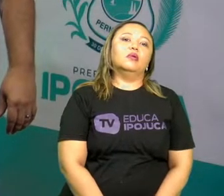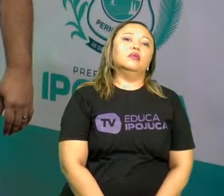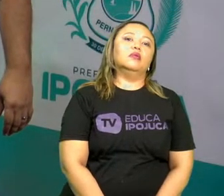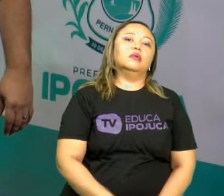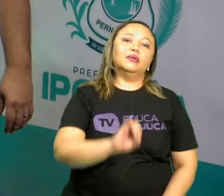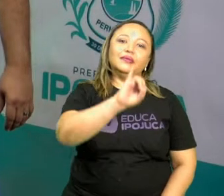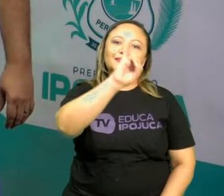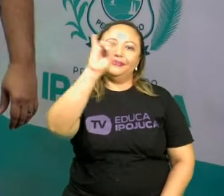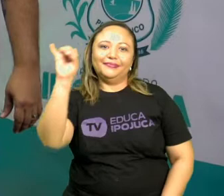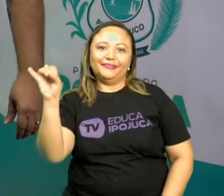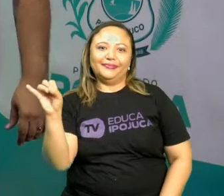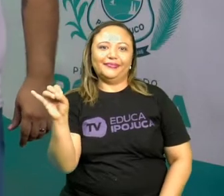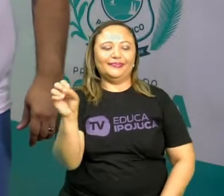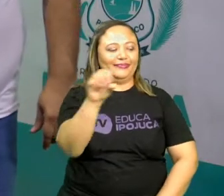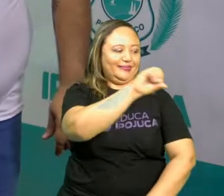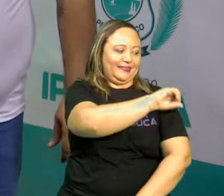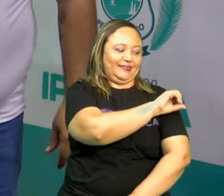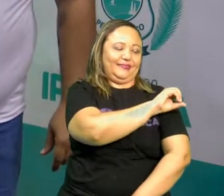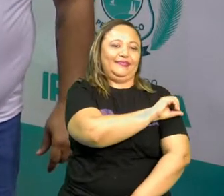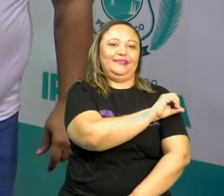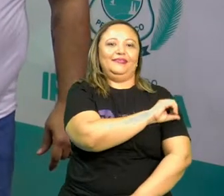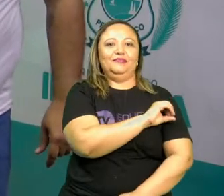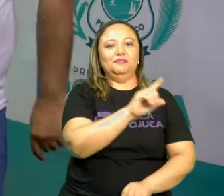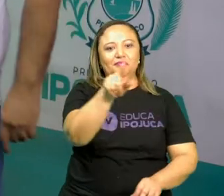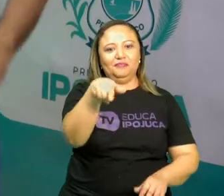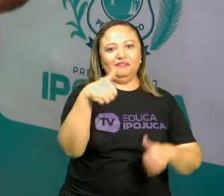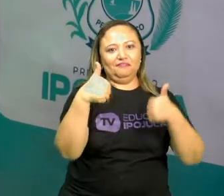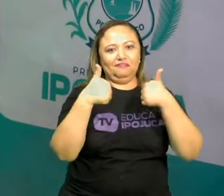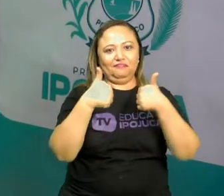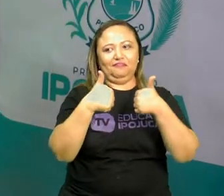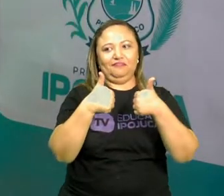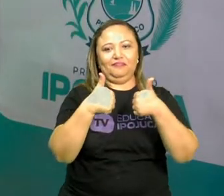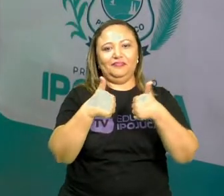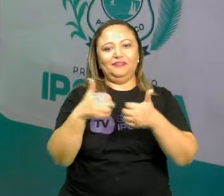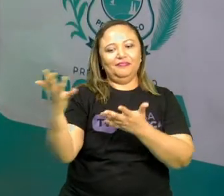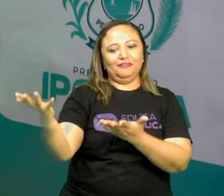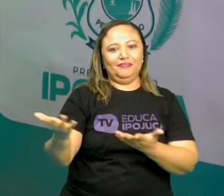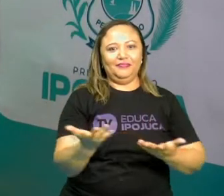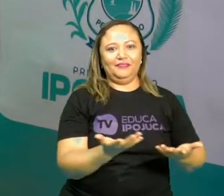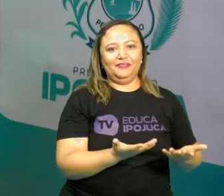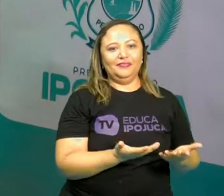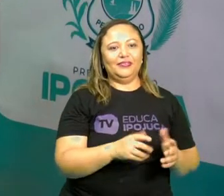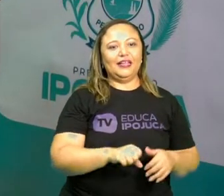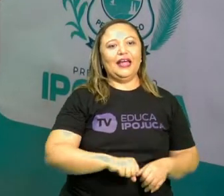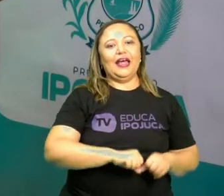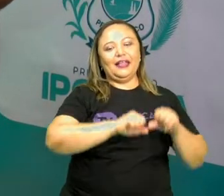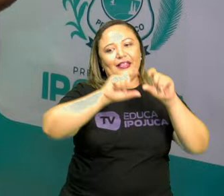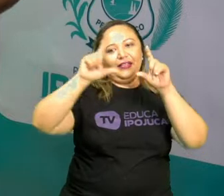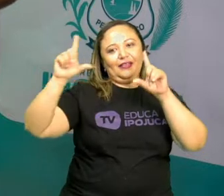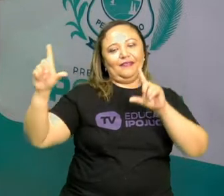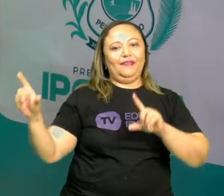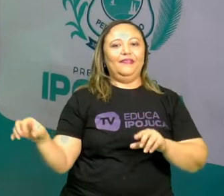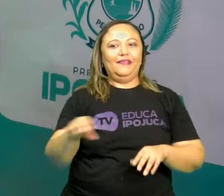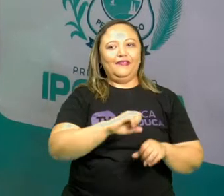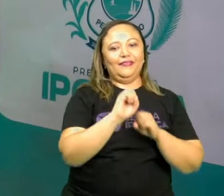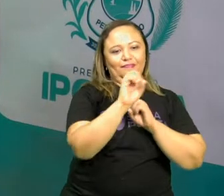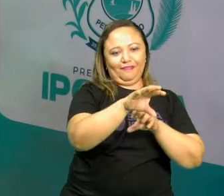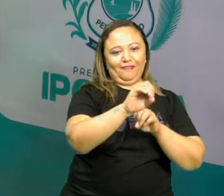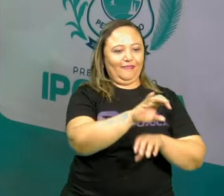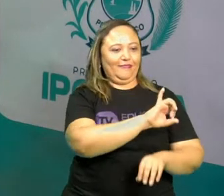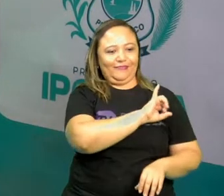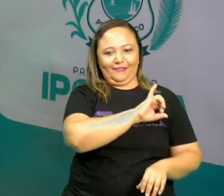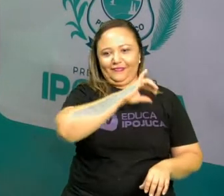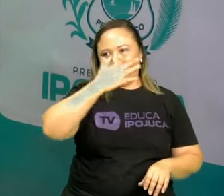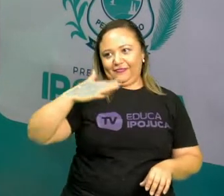E aí, galerinha do nono ano, como vocês estão? Sejam bem-vindos à TV Educa e Pojuca. Eu sou o